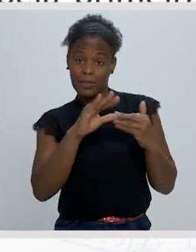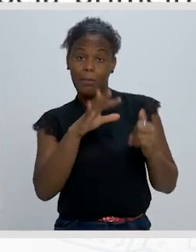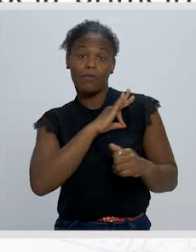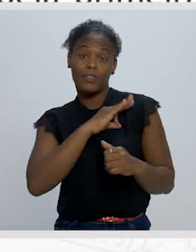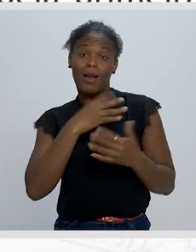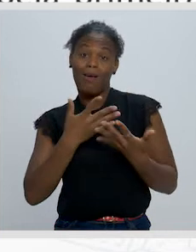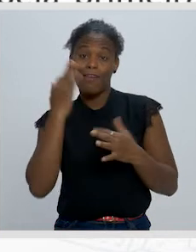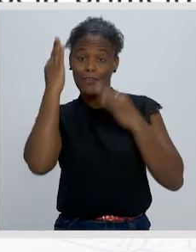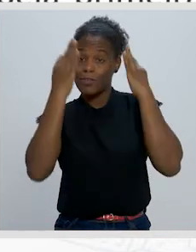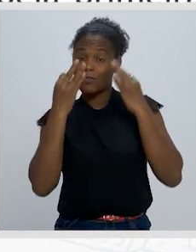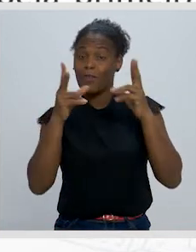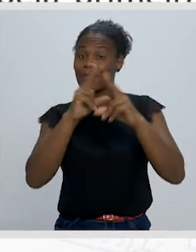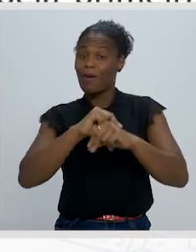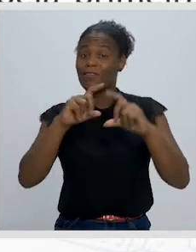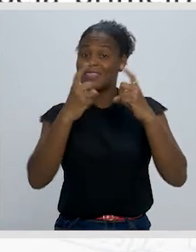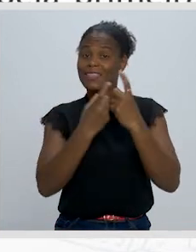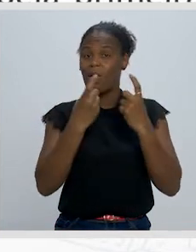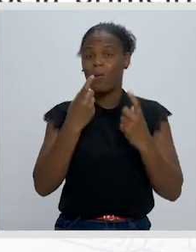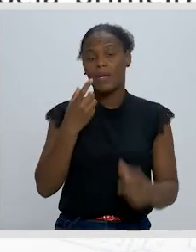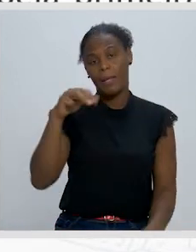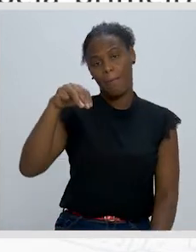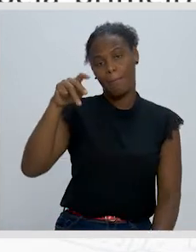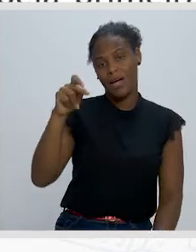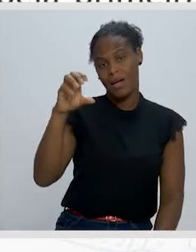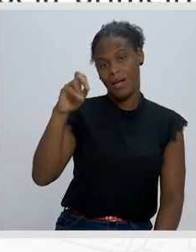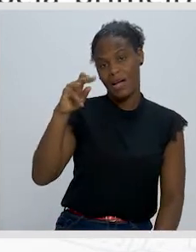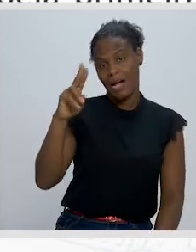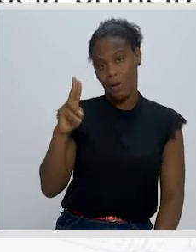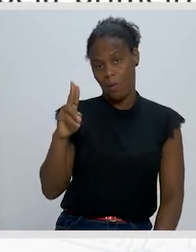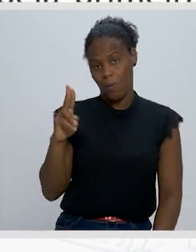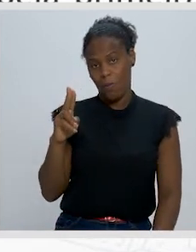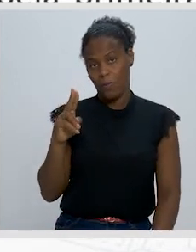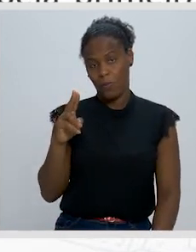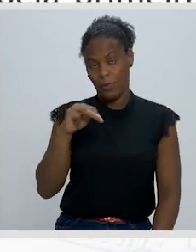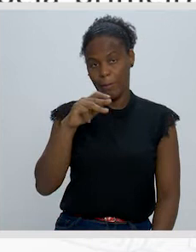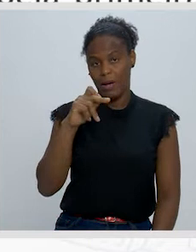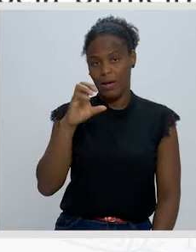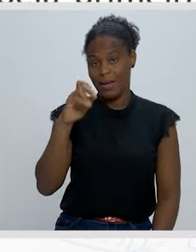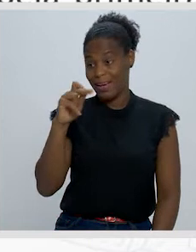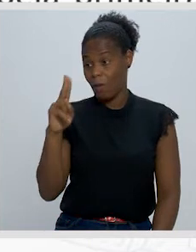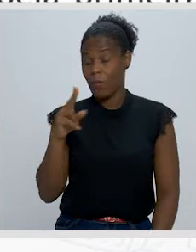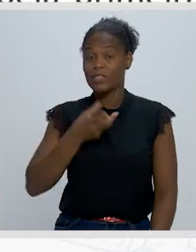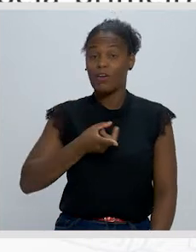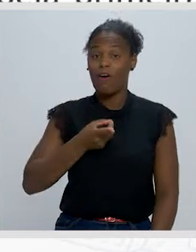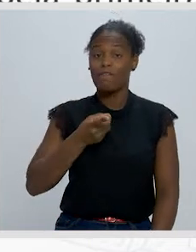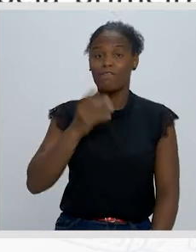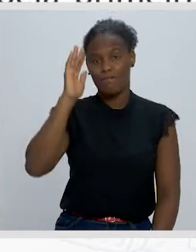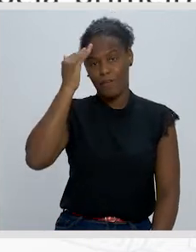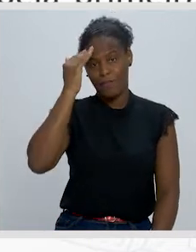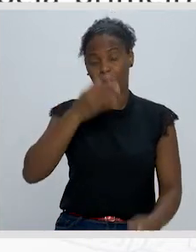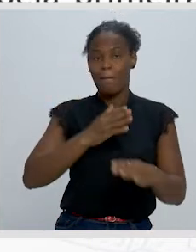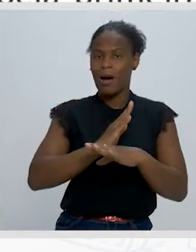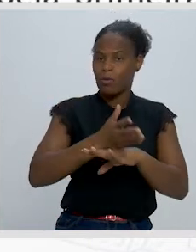então recém-criado Liceu de Macau e, em 19 de fevereiro, parte numa embarcação